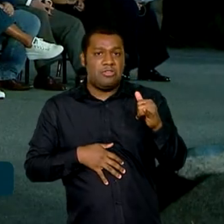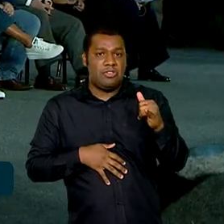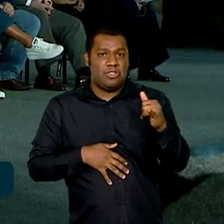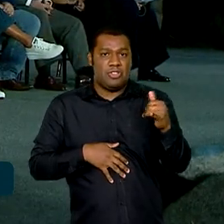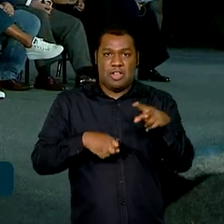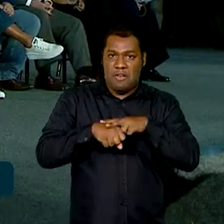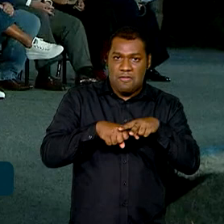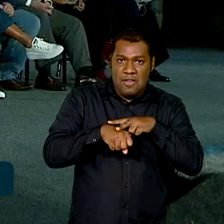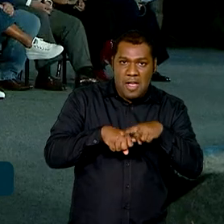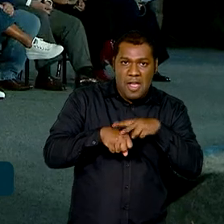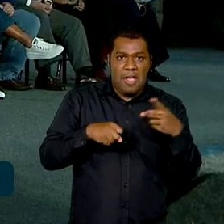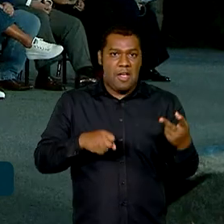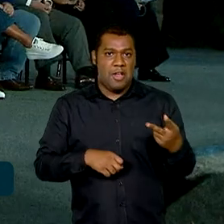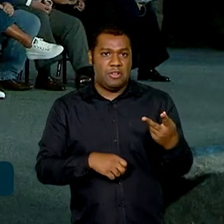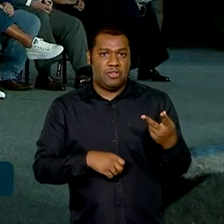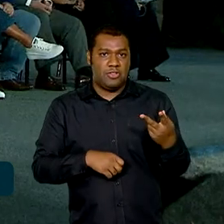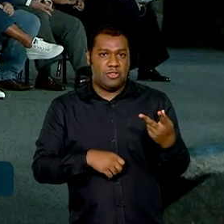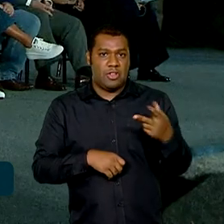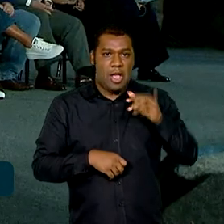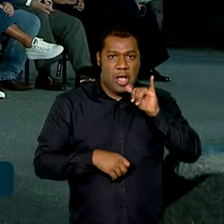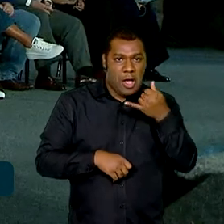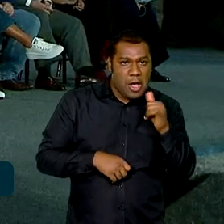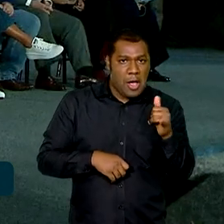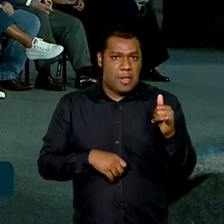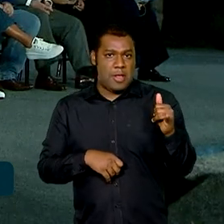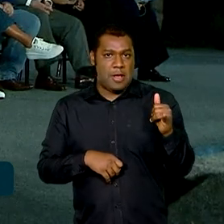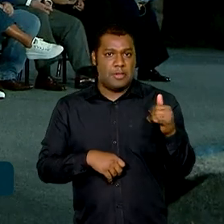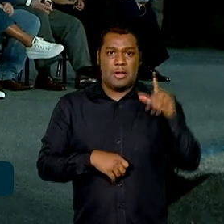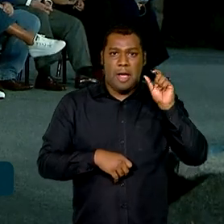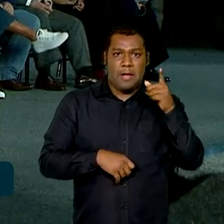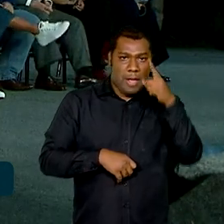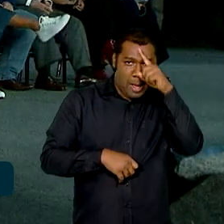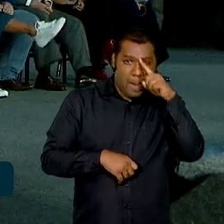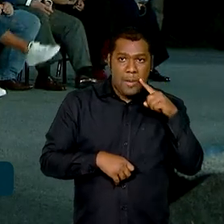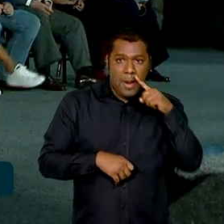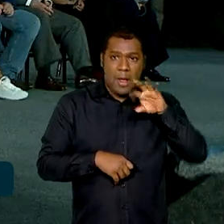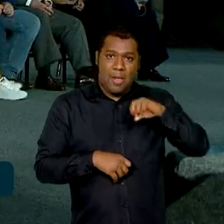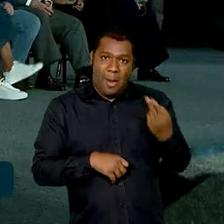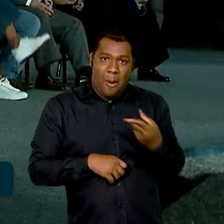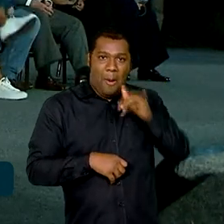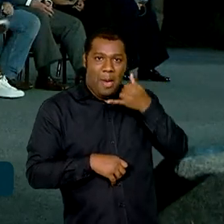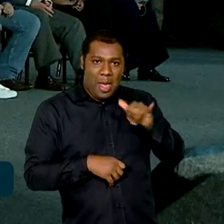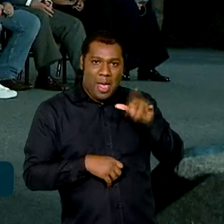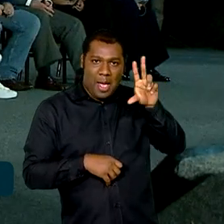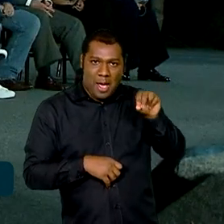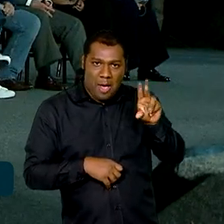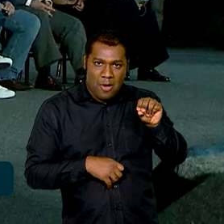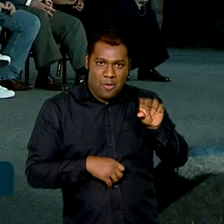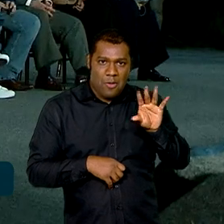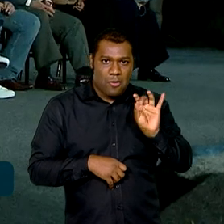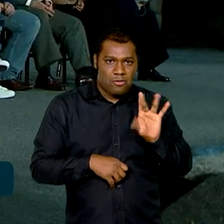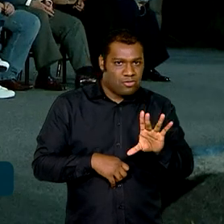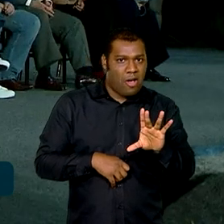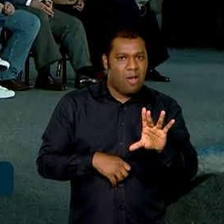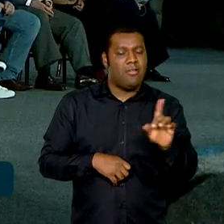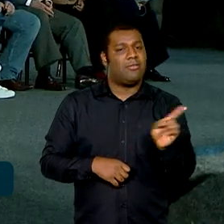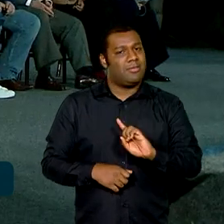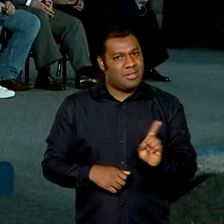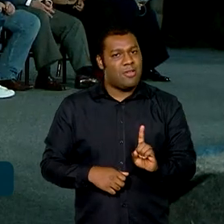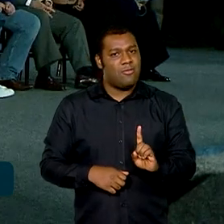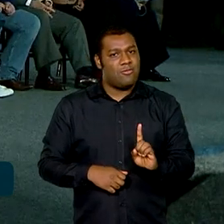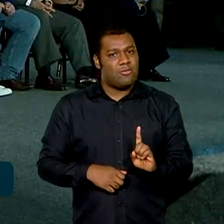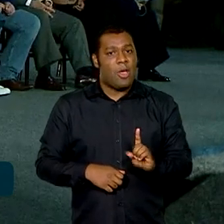verde, hidrogênio verde, amarelo, adu, qualquer coisa. Ela voltou a investir numa energia